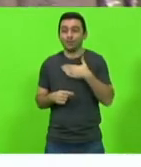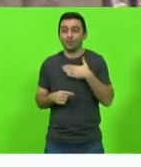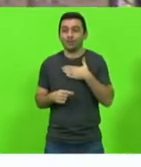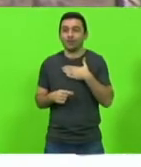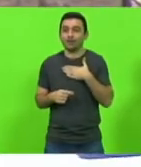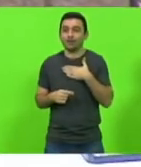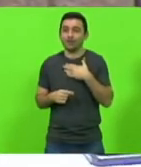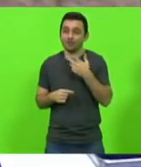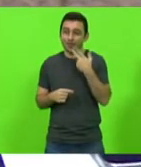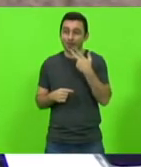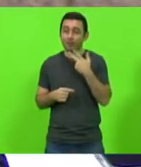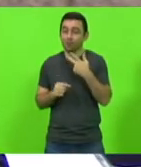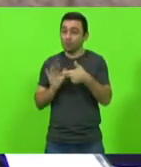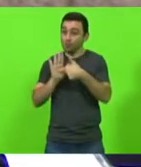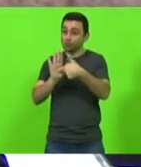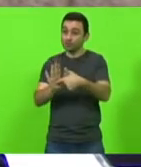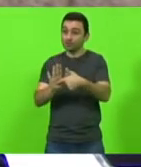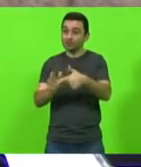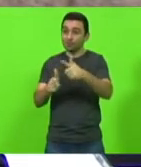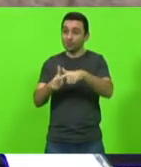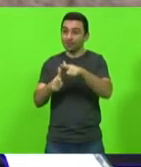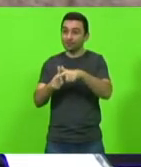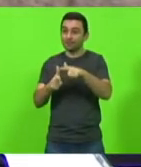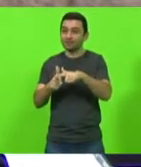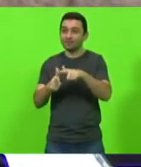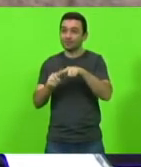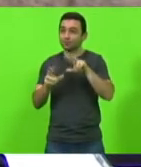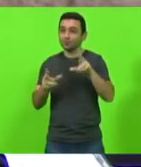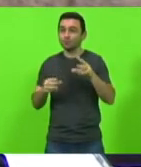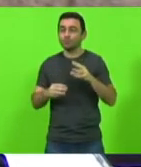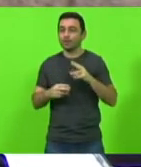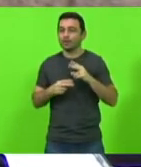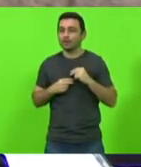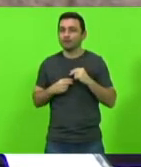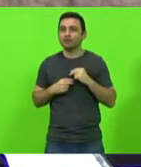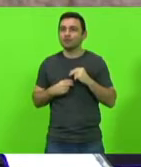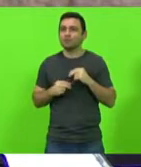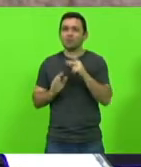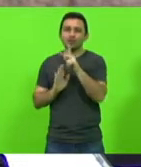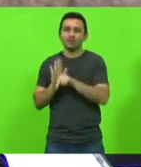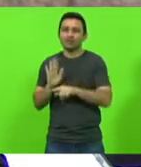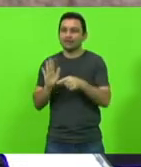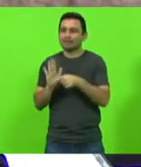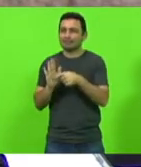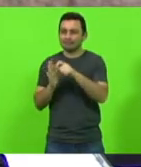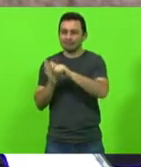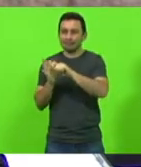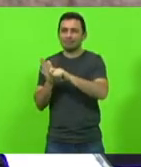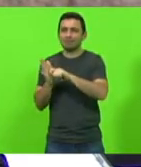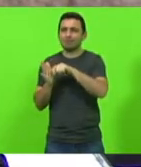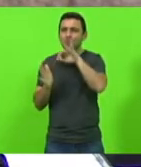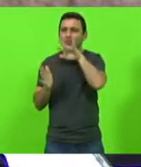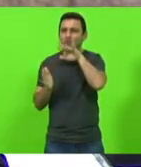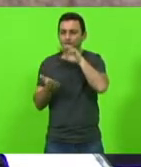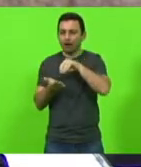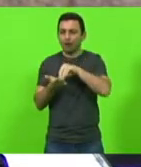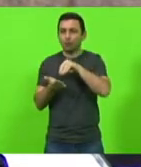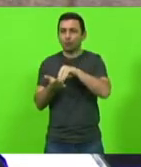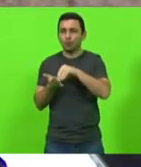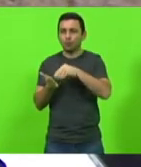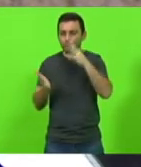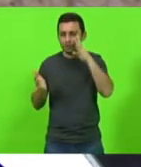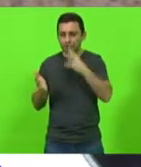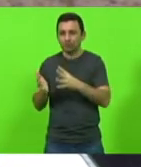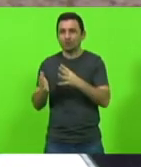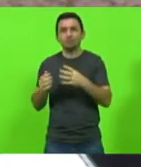esses problemas na comissão de mérito o projeto ele está mal escrito faltou atenção podiam ter